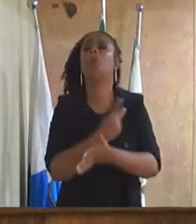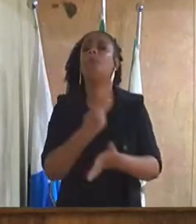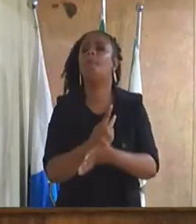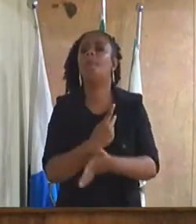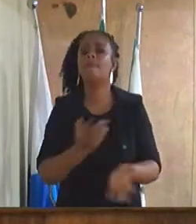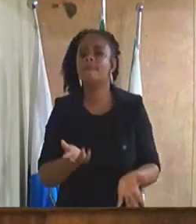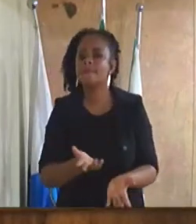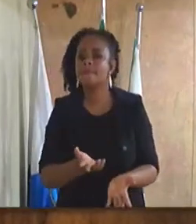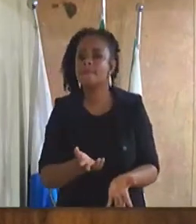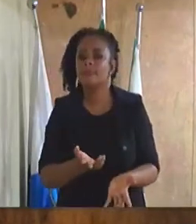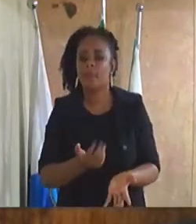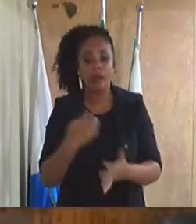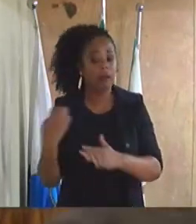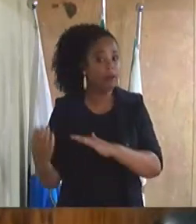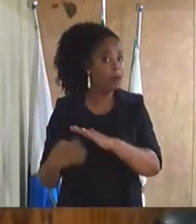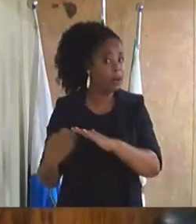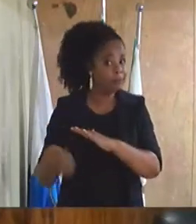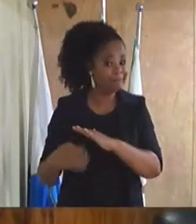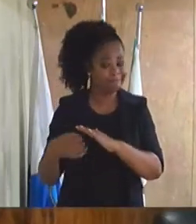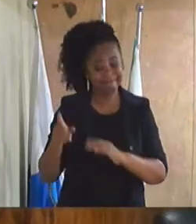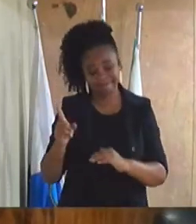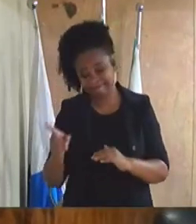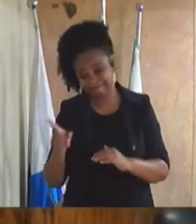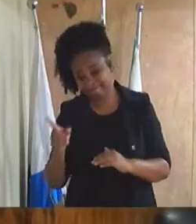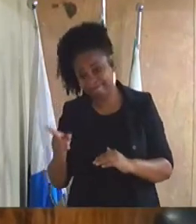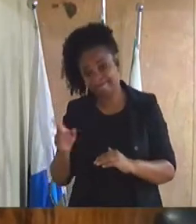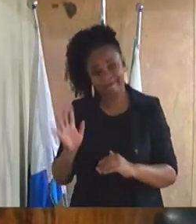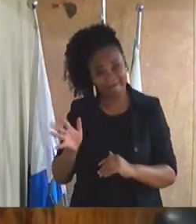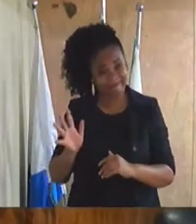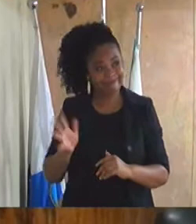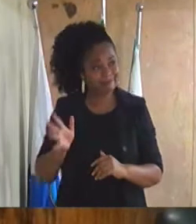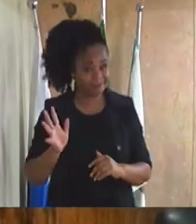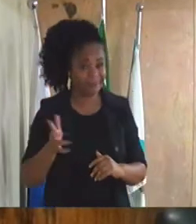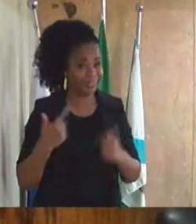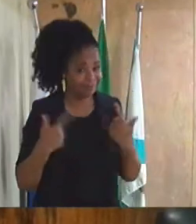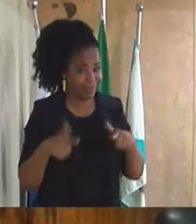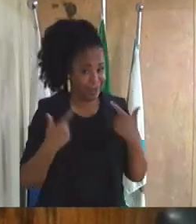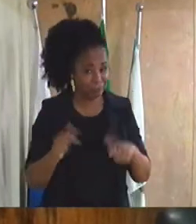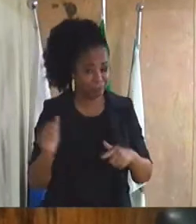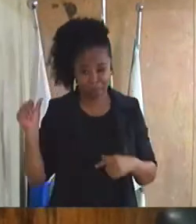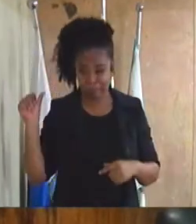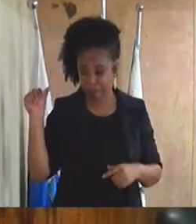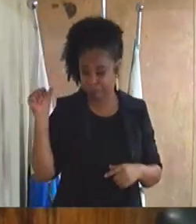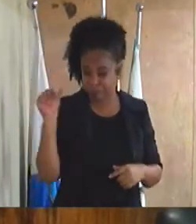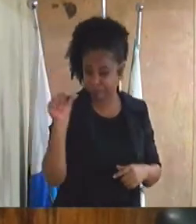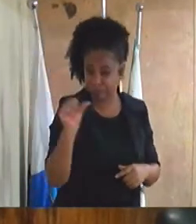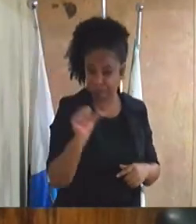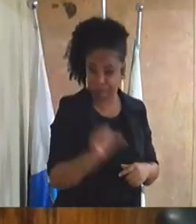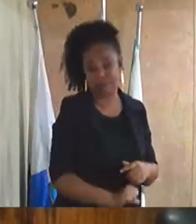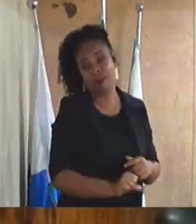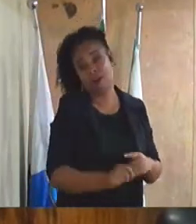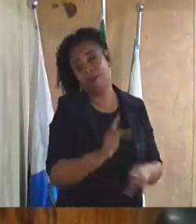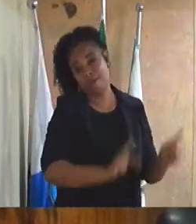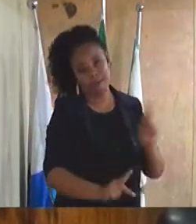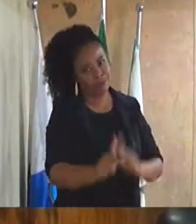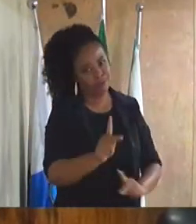Essa empresa aí tem prestado péssimo serviço à população de Duque de Caxias.